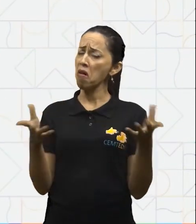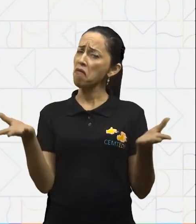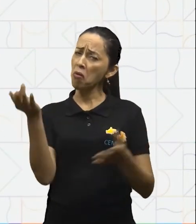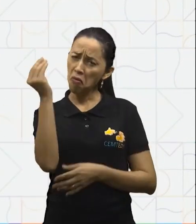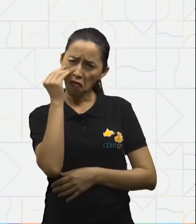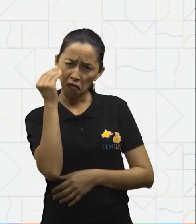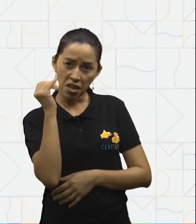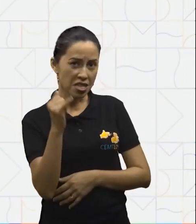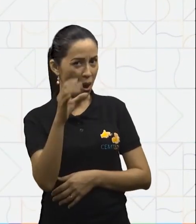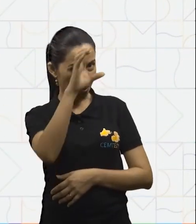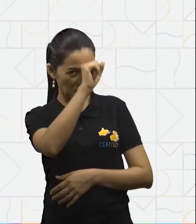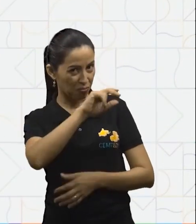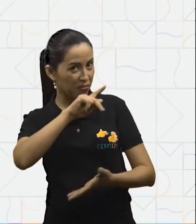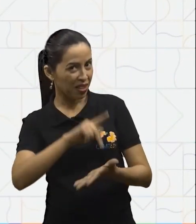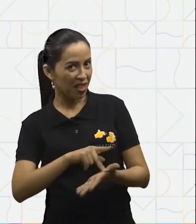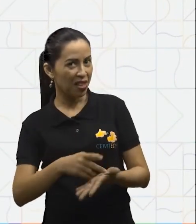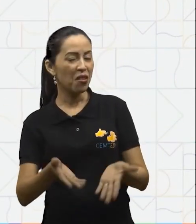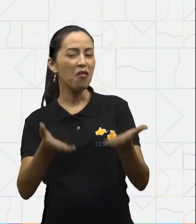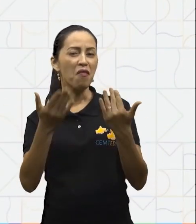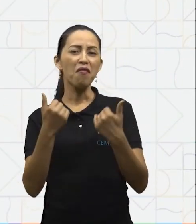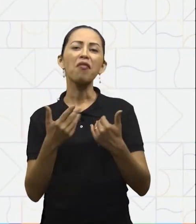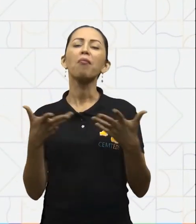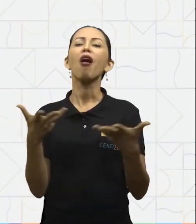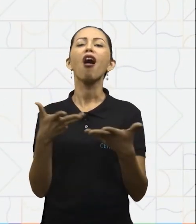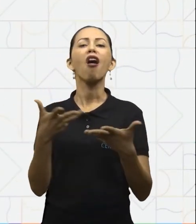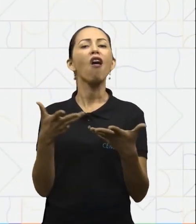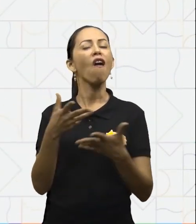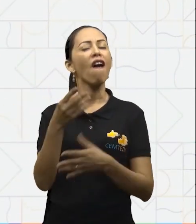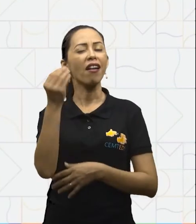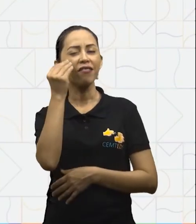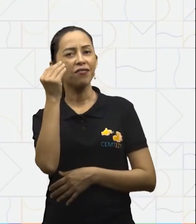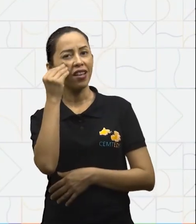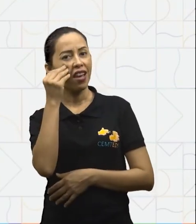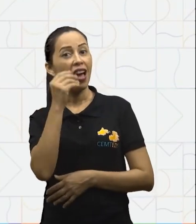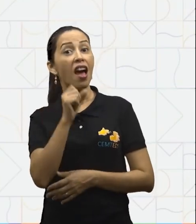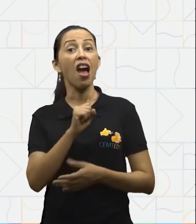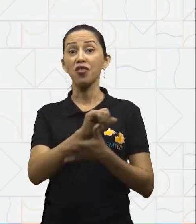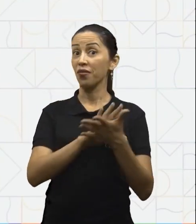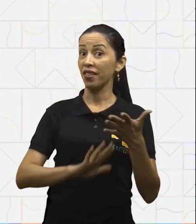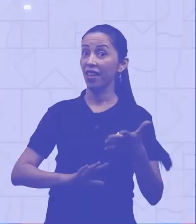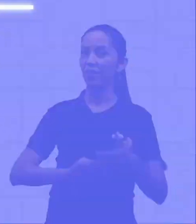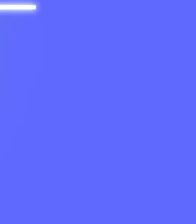a hora de testarmos nossos conhecimentos. A hora da atividade.